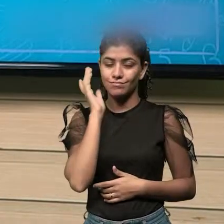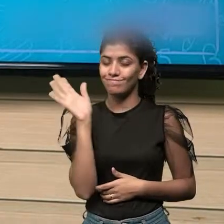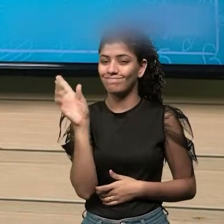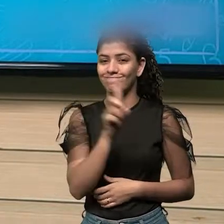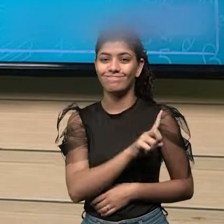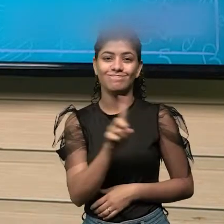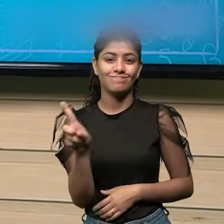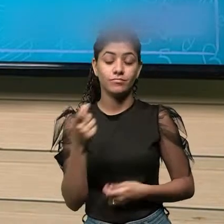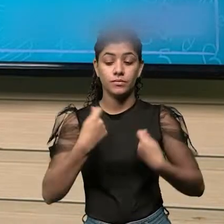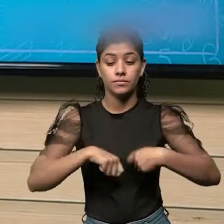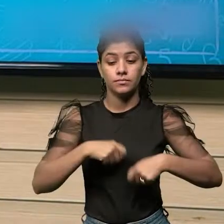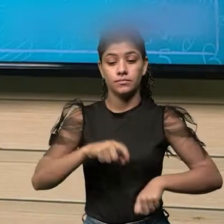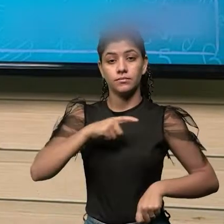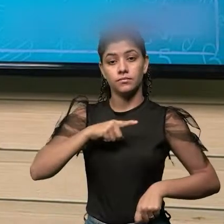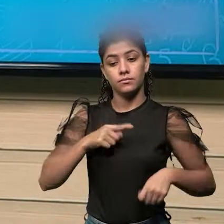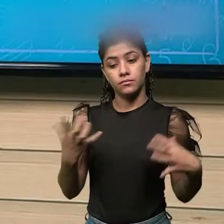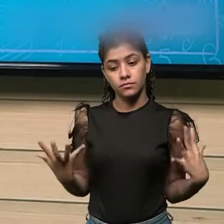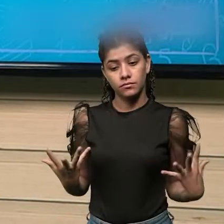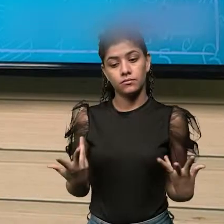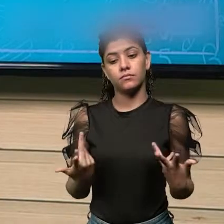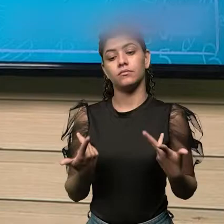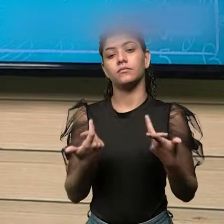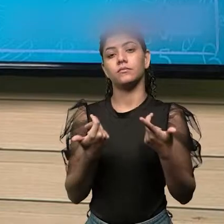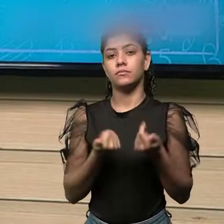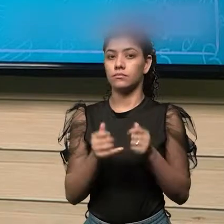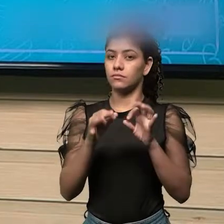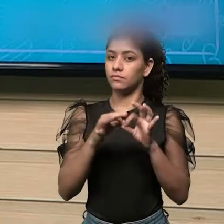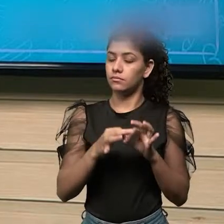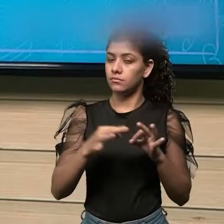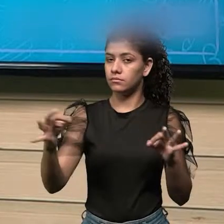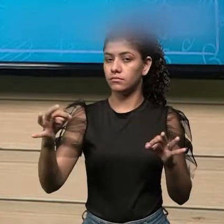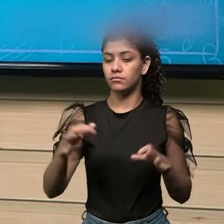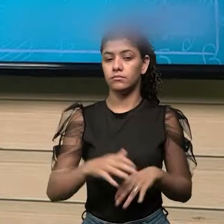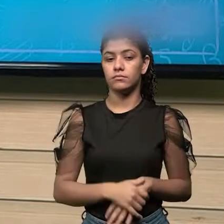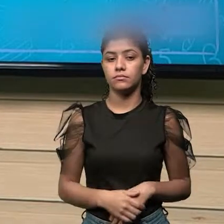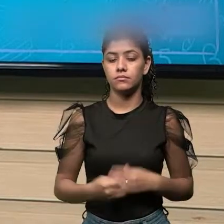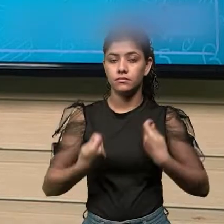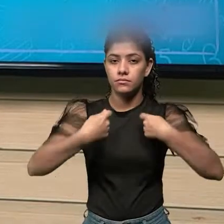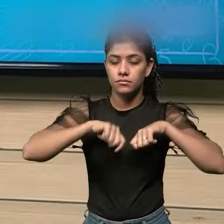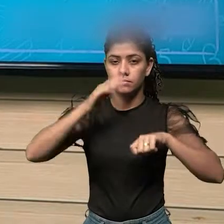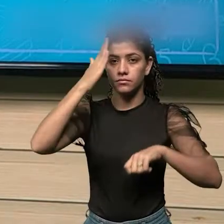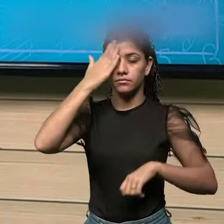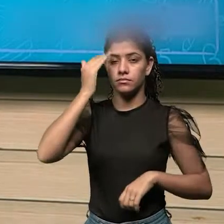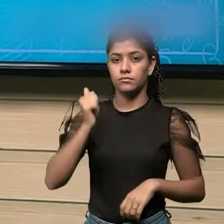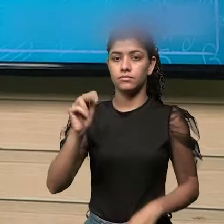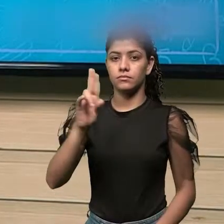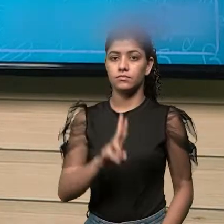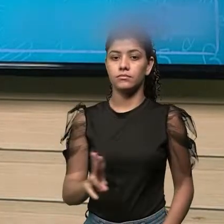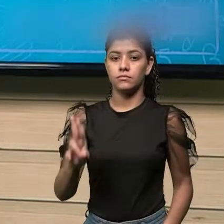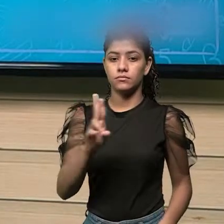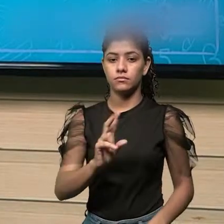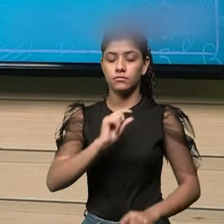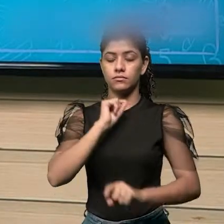Tem que ser uma pessoa qualificada para exercer aquela função. Ele tem que saber utilizar